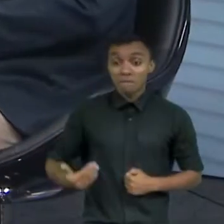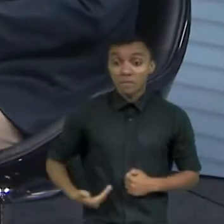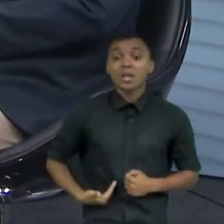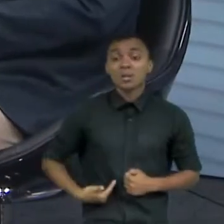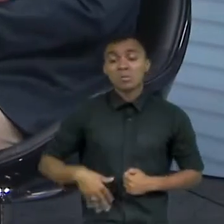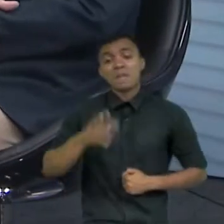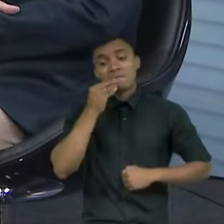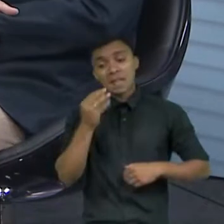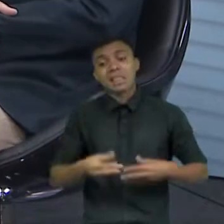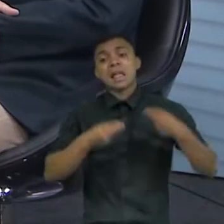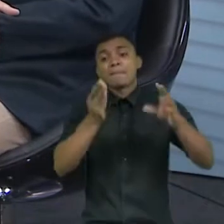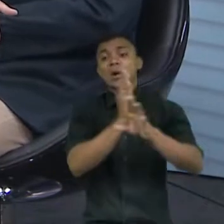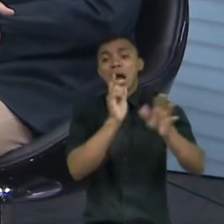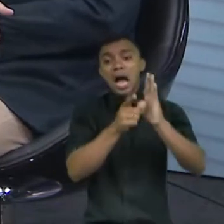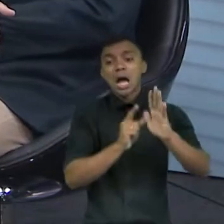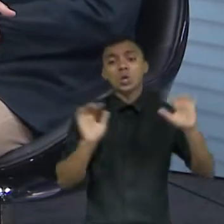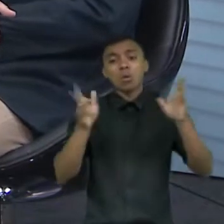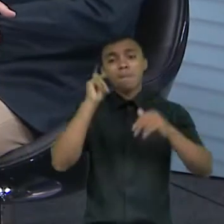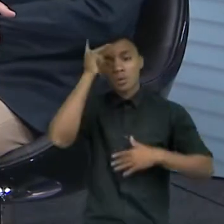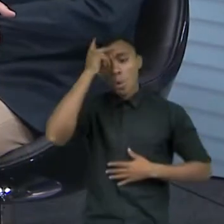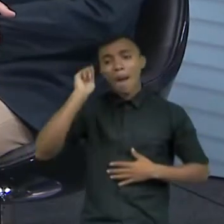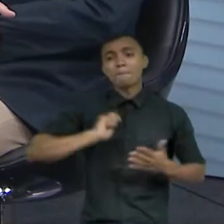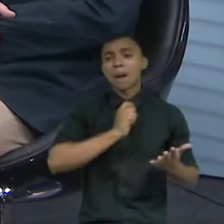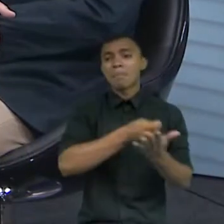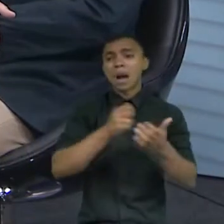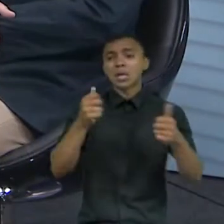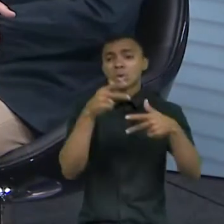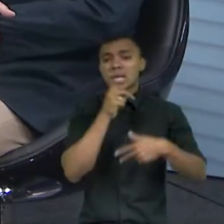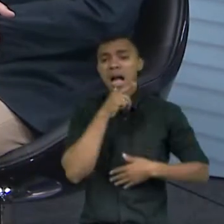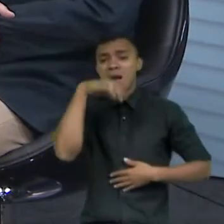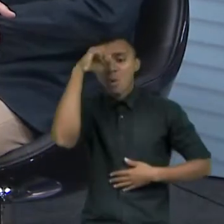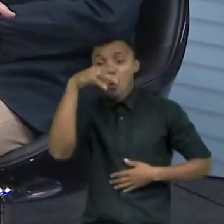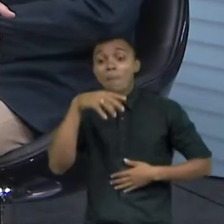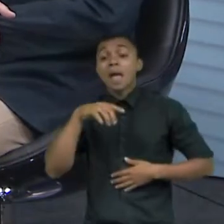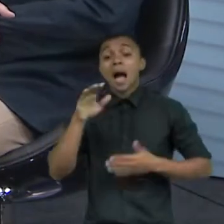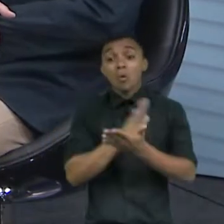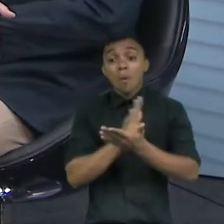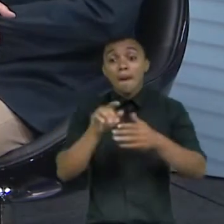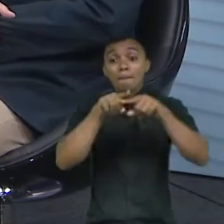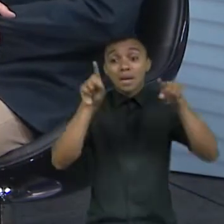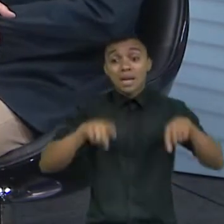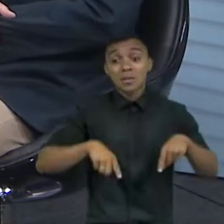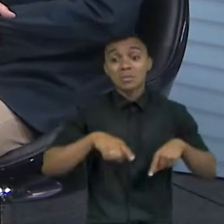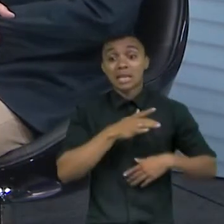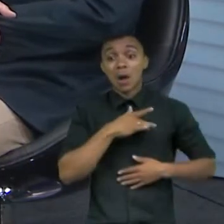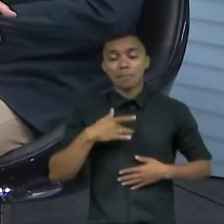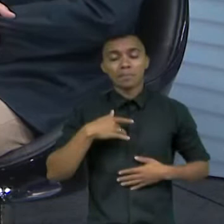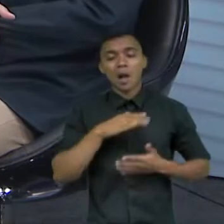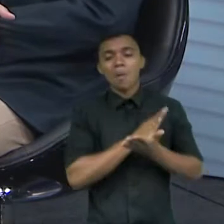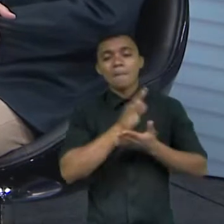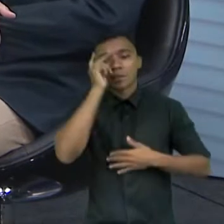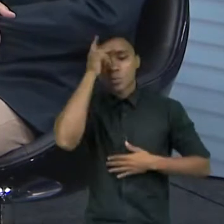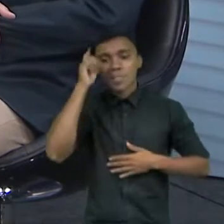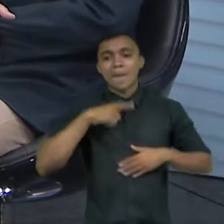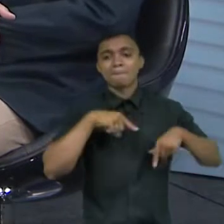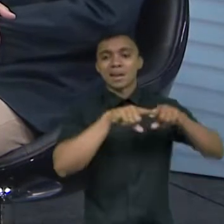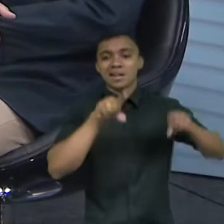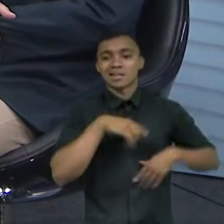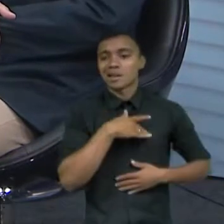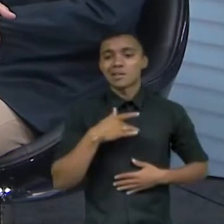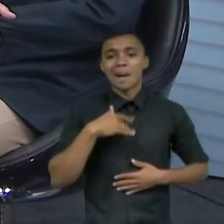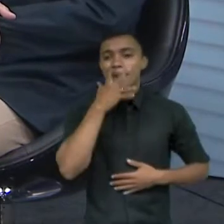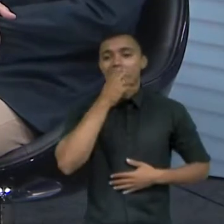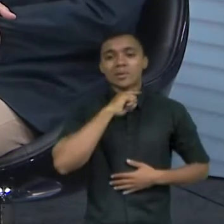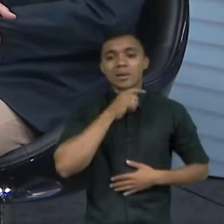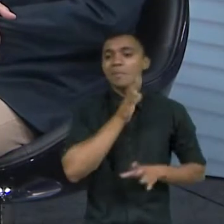justamente e eu não estou falando das pessoas que pagam planos de saúde porque até para essas está difícil está difícil porque não há